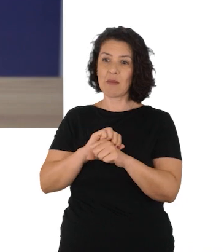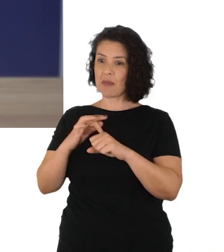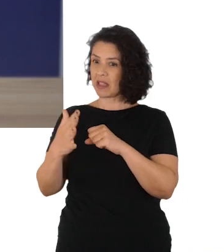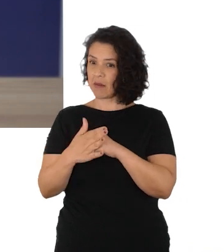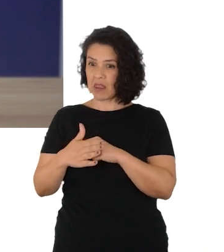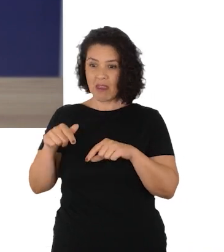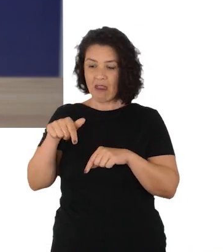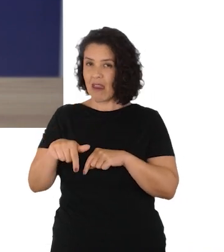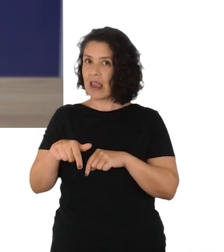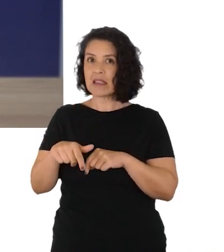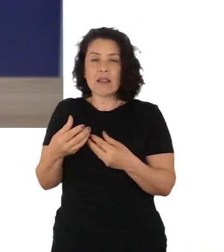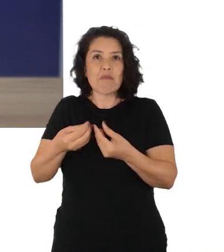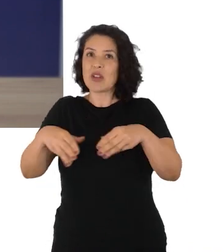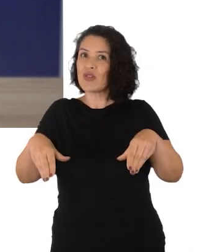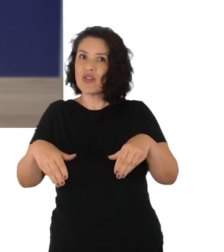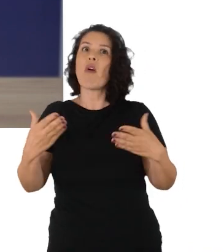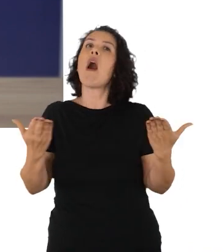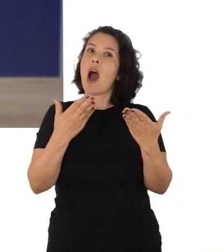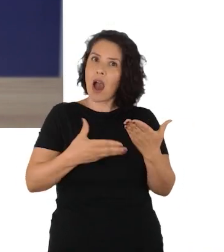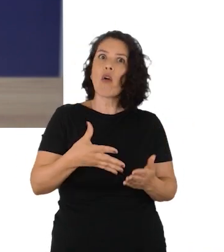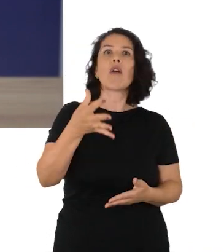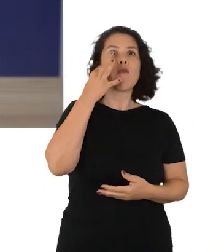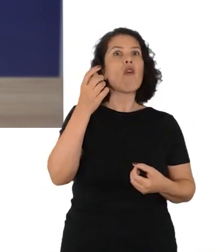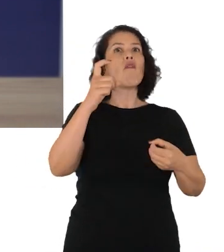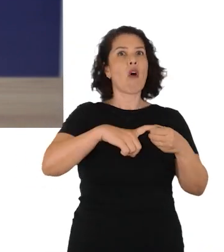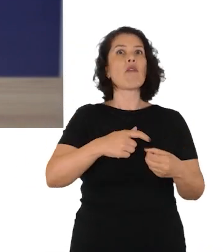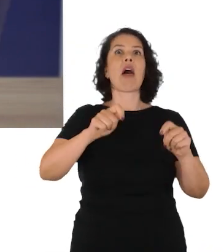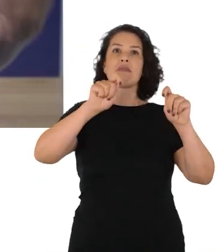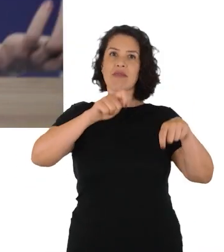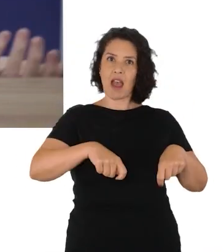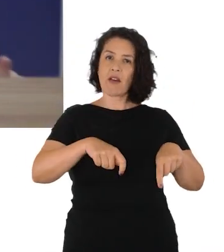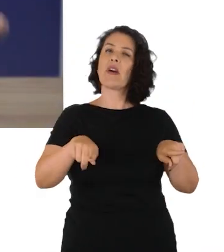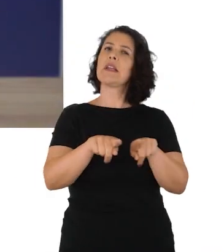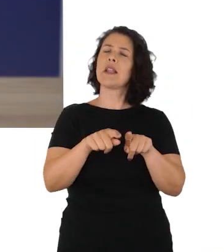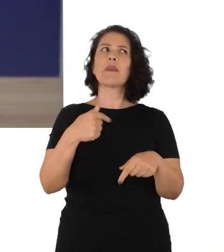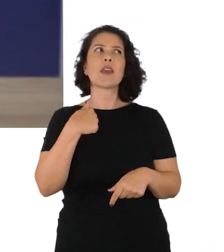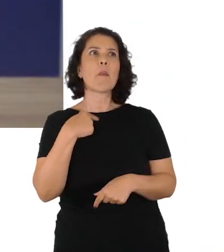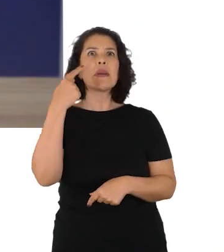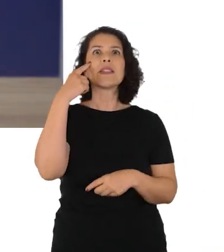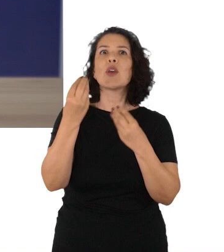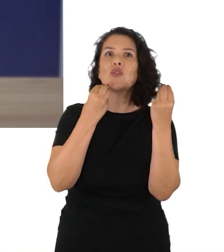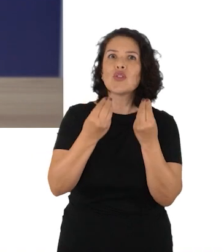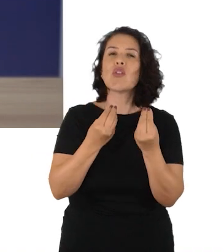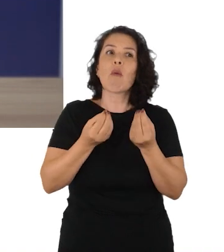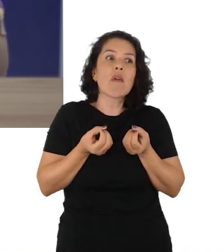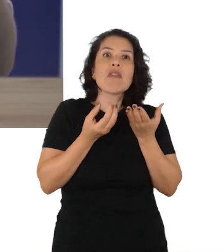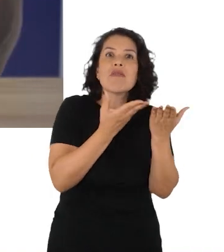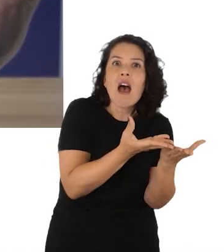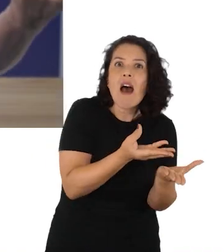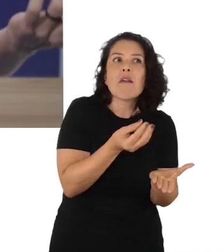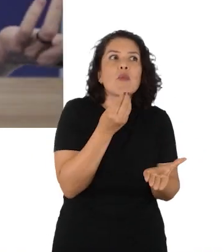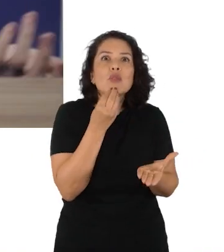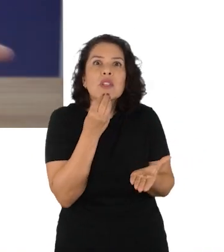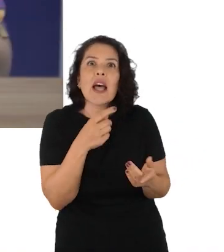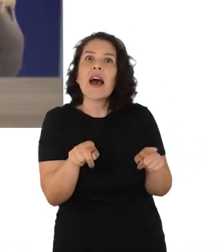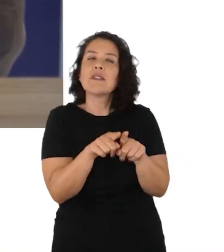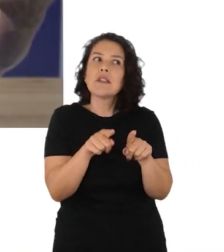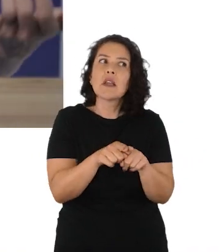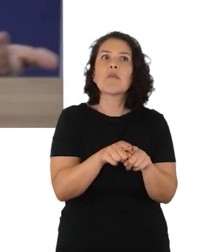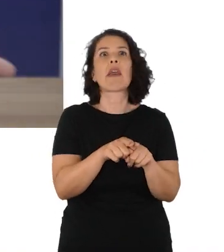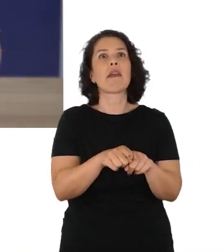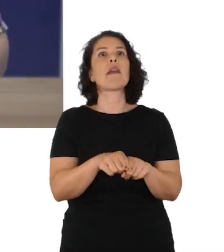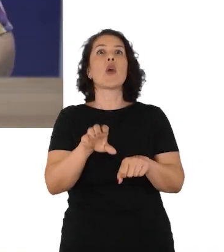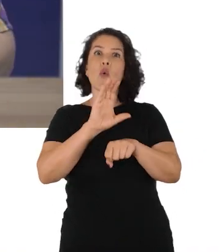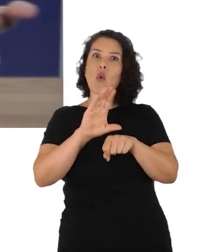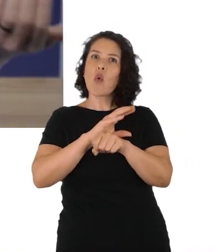cerceadas durante a pandemia por meio das aulas presenciais. E a fim então de corresponder aquelas expectativas e ao